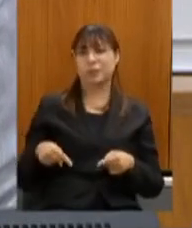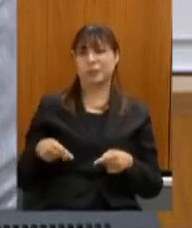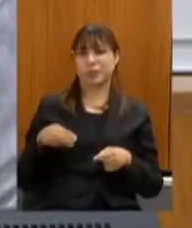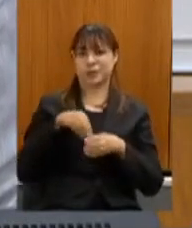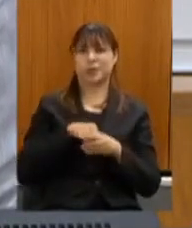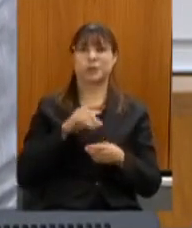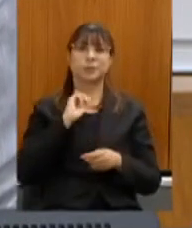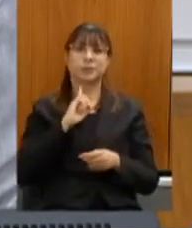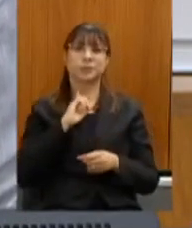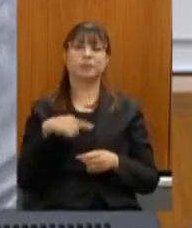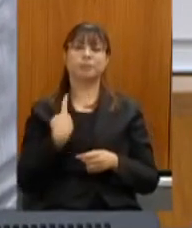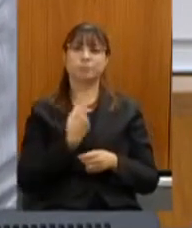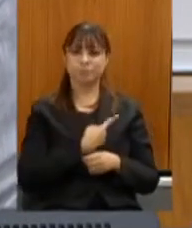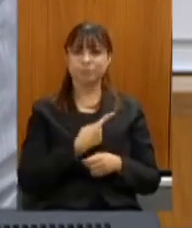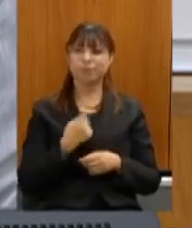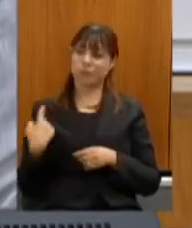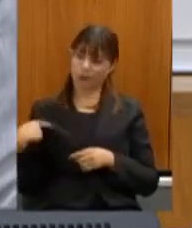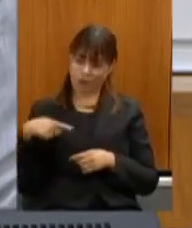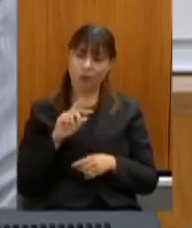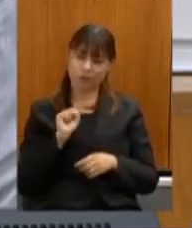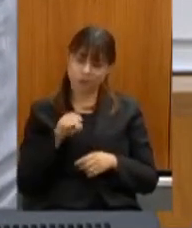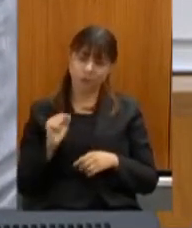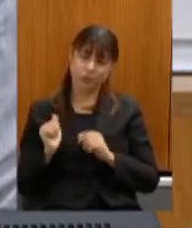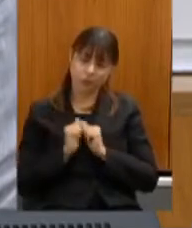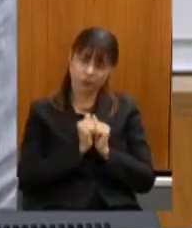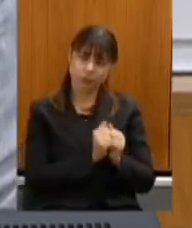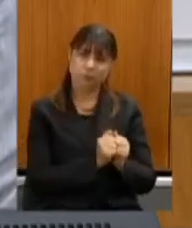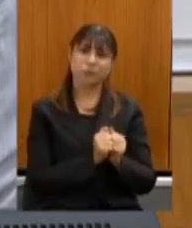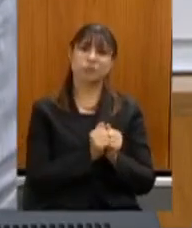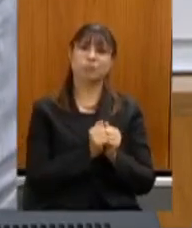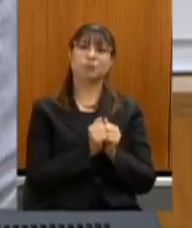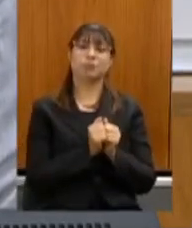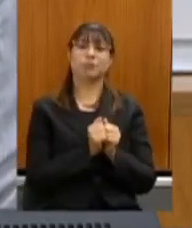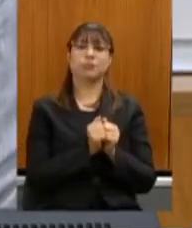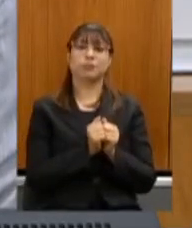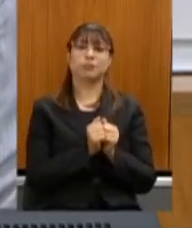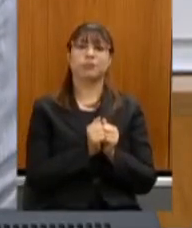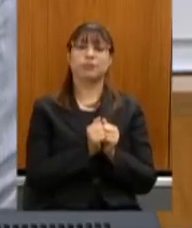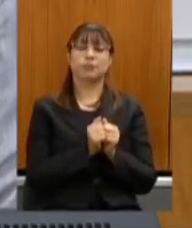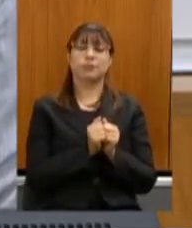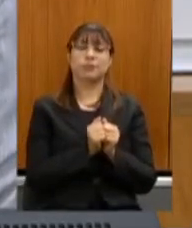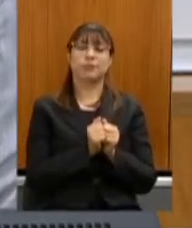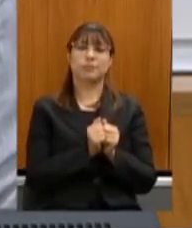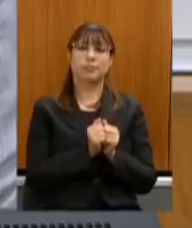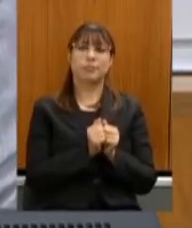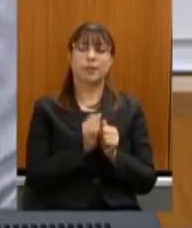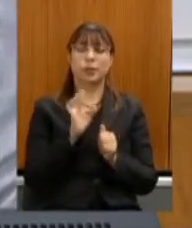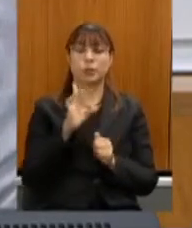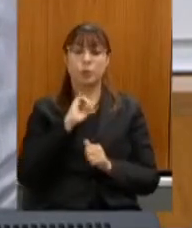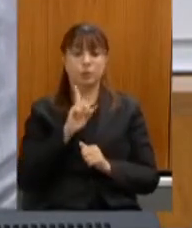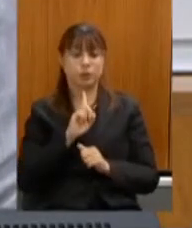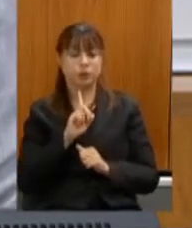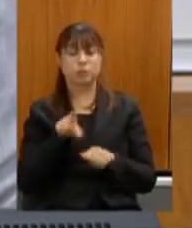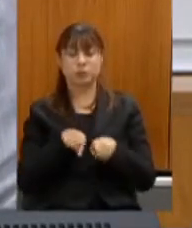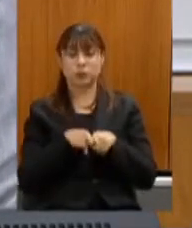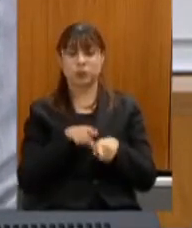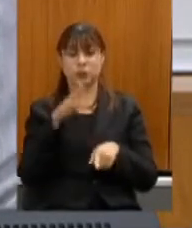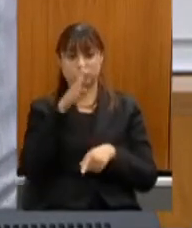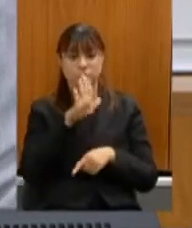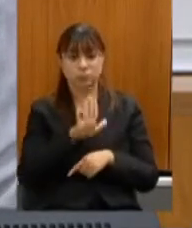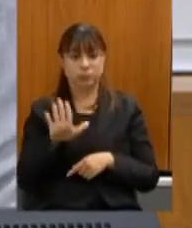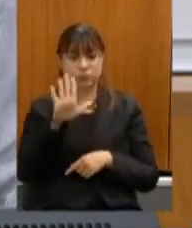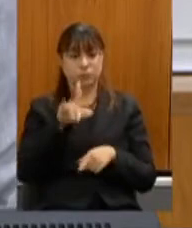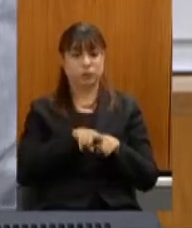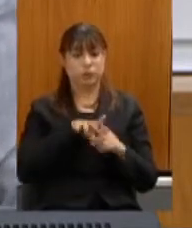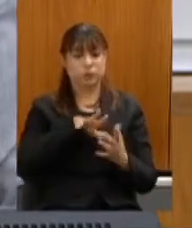Minas Gerais e vamos lá nós vamos juntos e não só Minas o Brasil o mundo inteiro tem